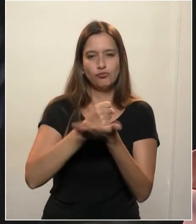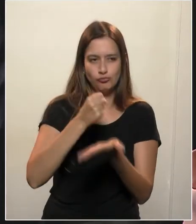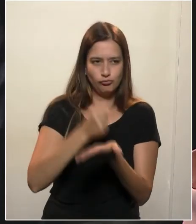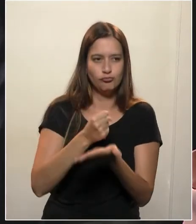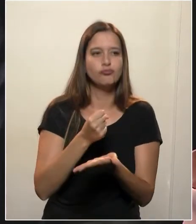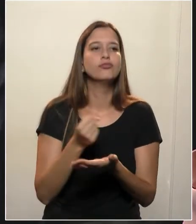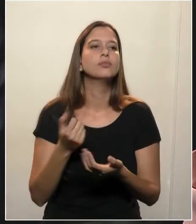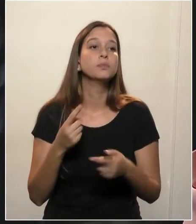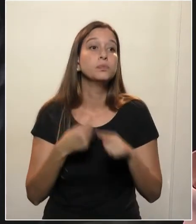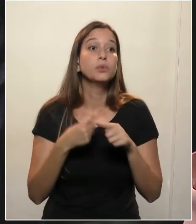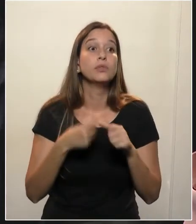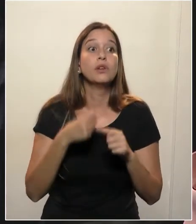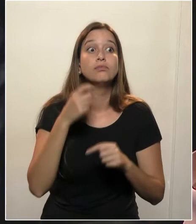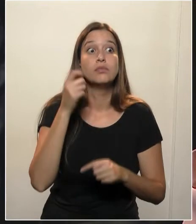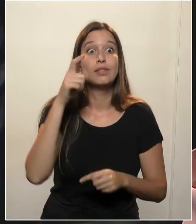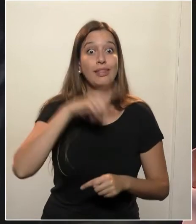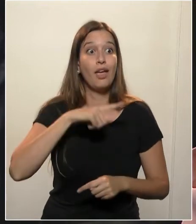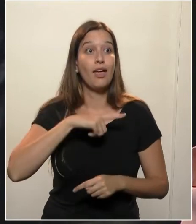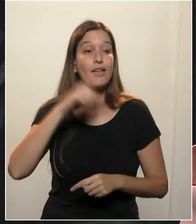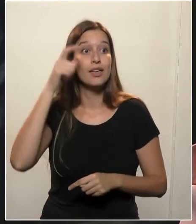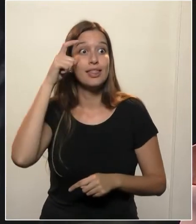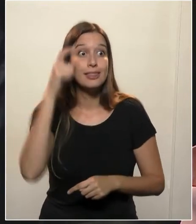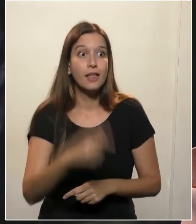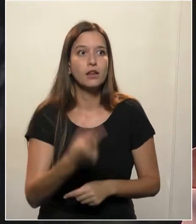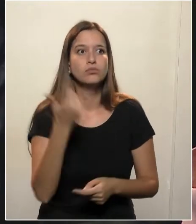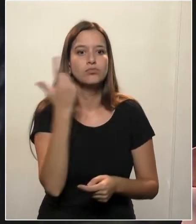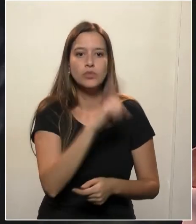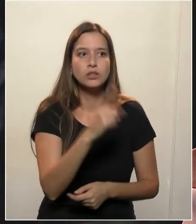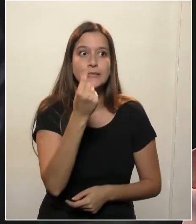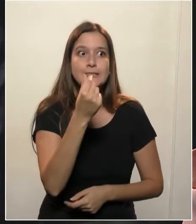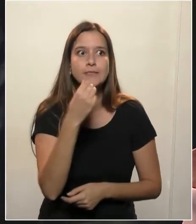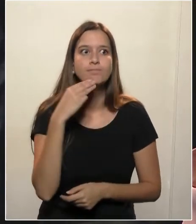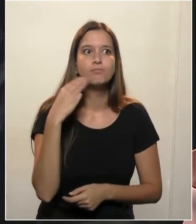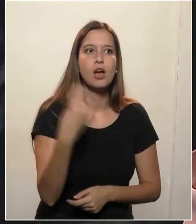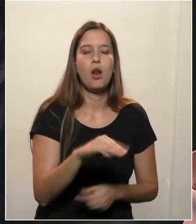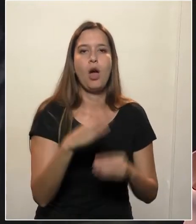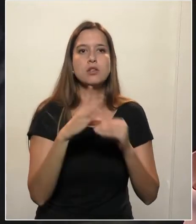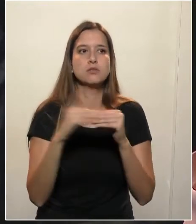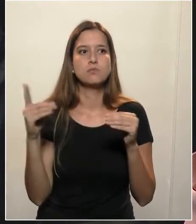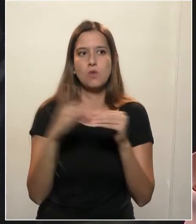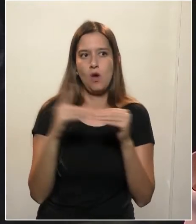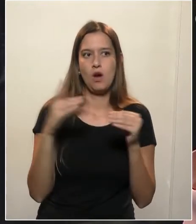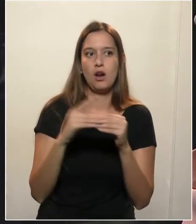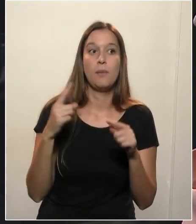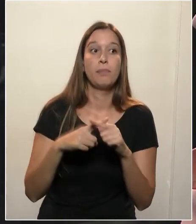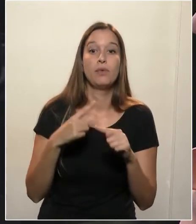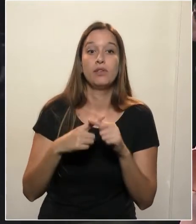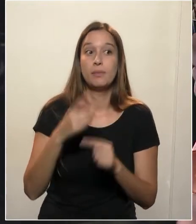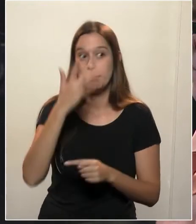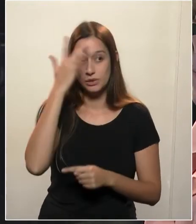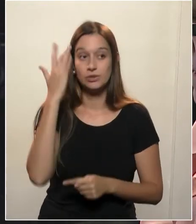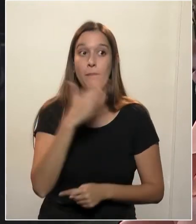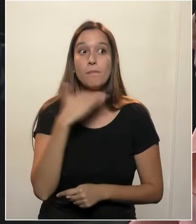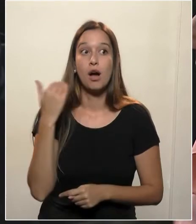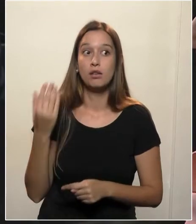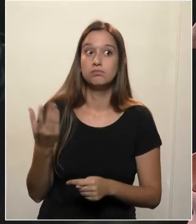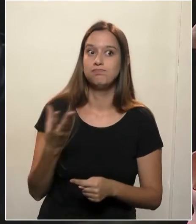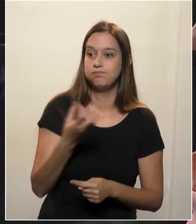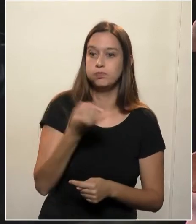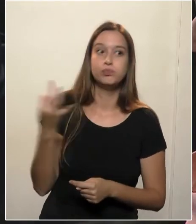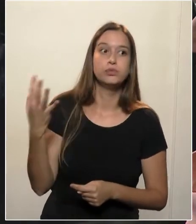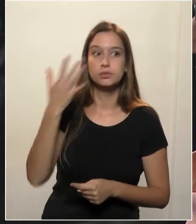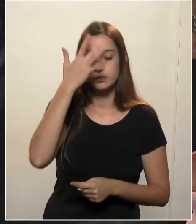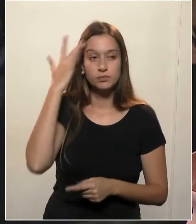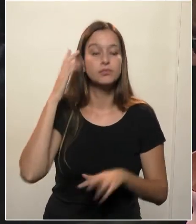oportunidade de ganhar centenas de bilhões de dólares em cima da morte de centenas de milhares de pessoas. Por isso, pergunto, qual a dificuldade